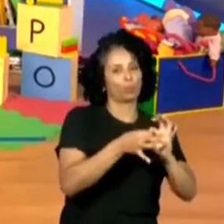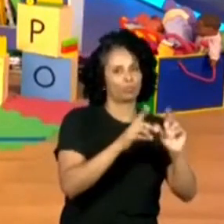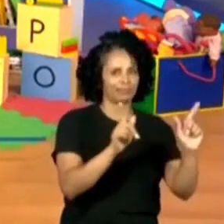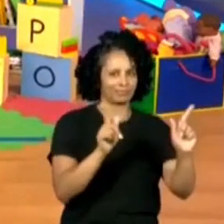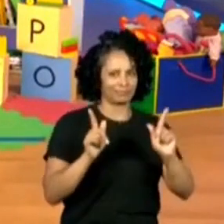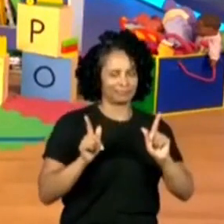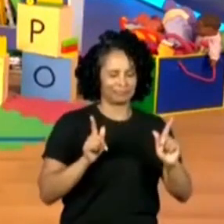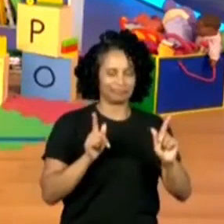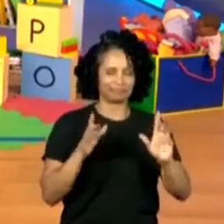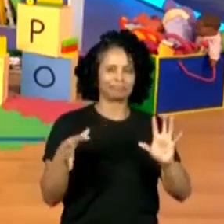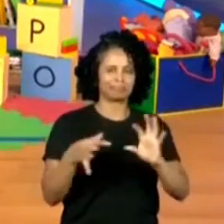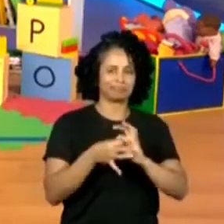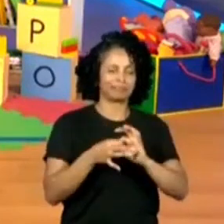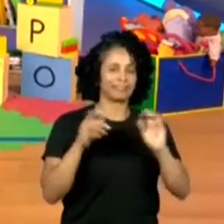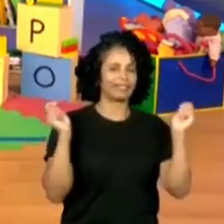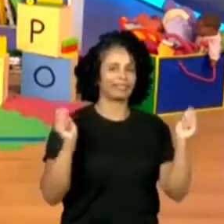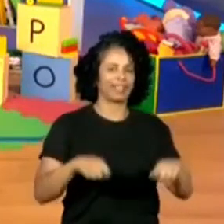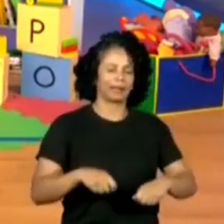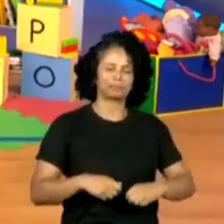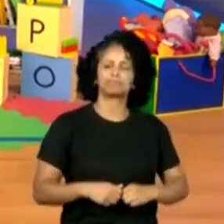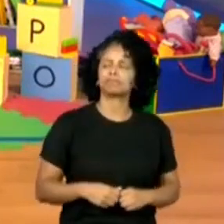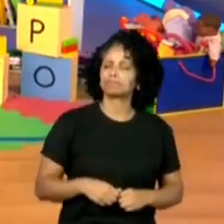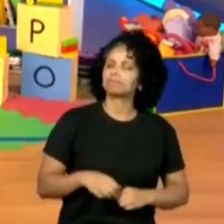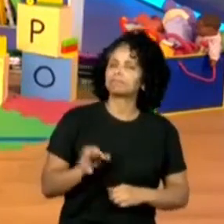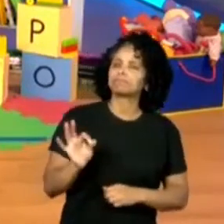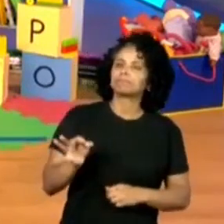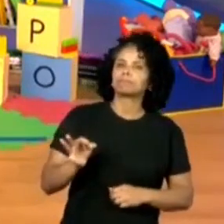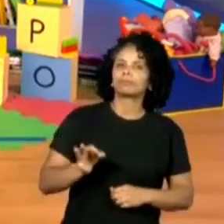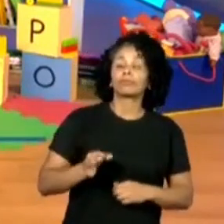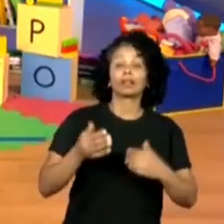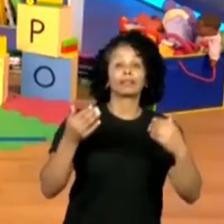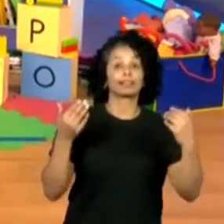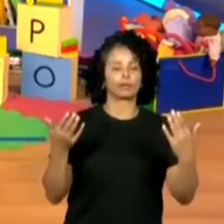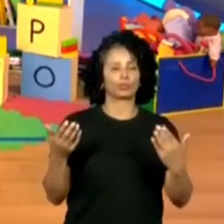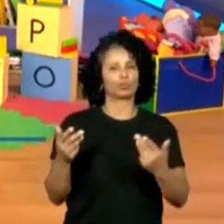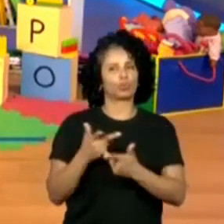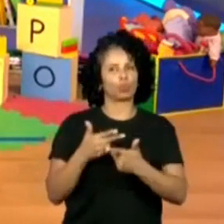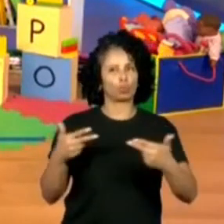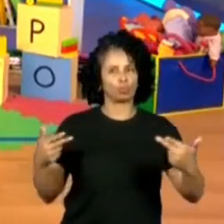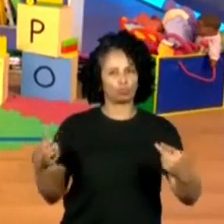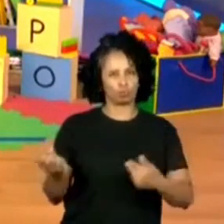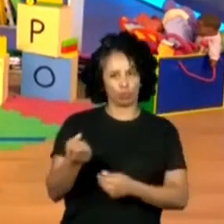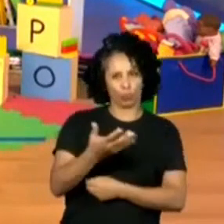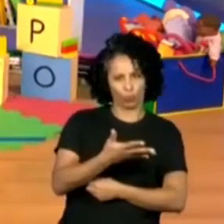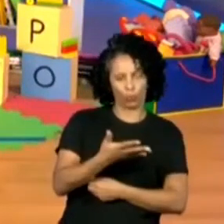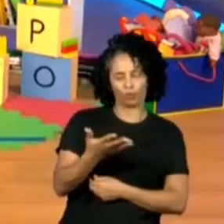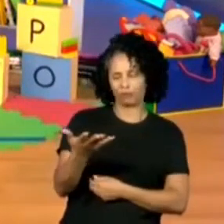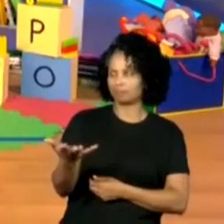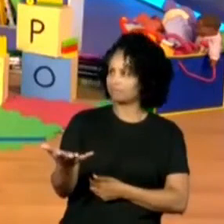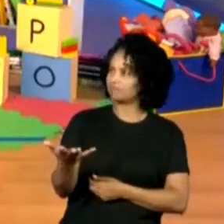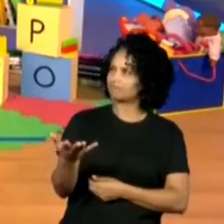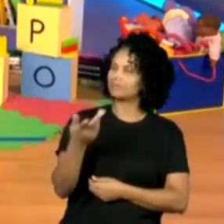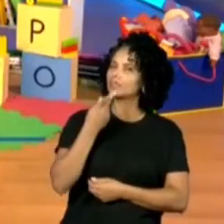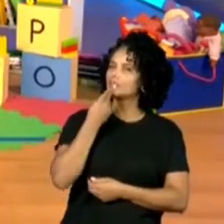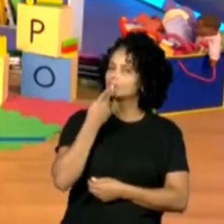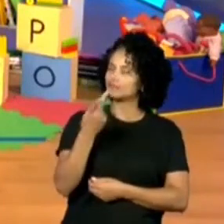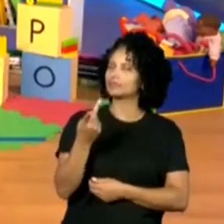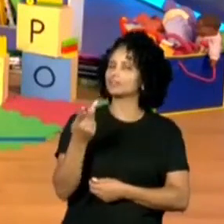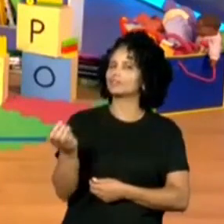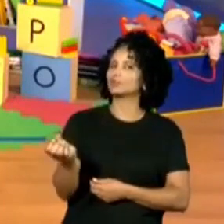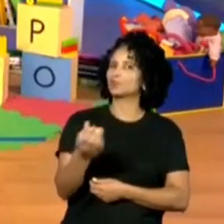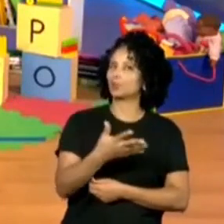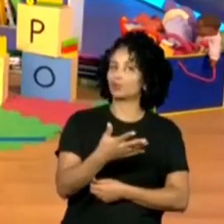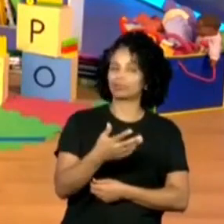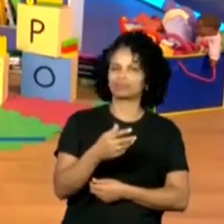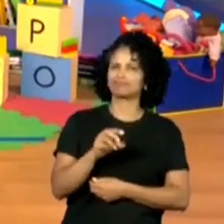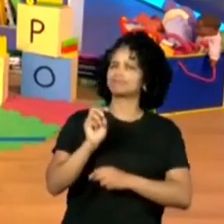Eu acho que dá para fazer. Dá, dá para fazer. E por falar em coisas novas, a gente também não falou de uma coisa nova que está aqui ó, ao